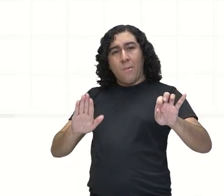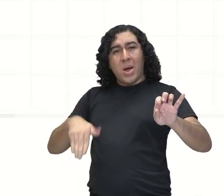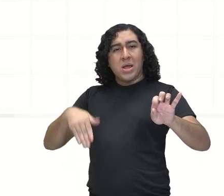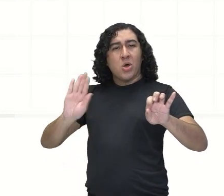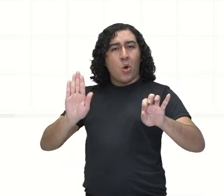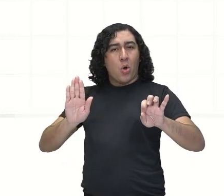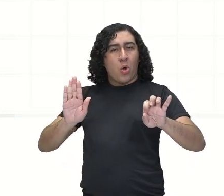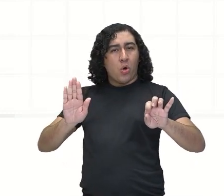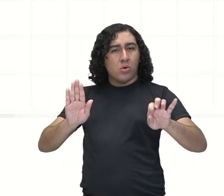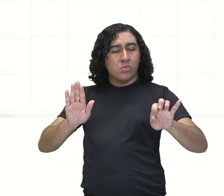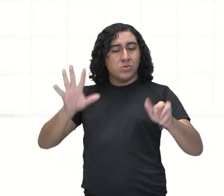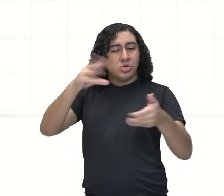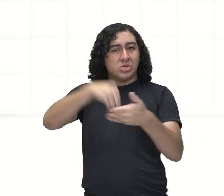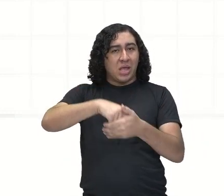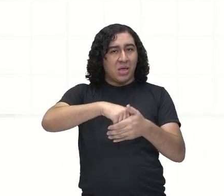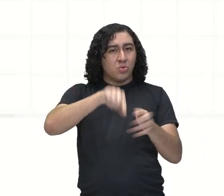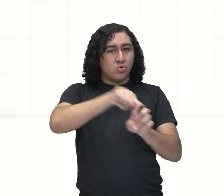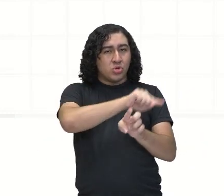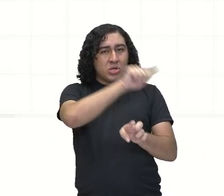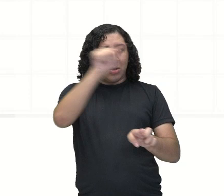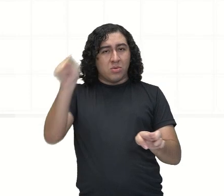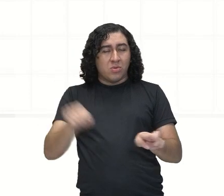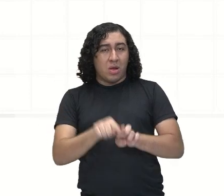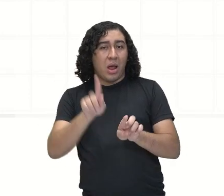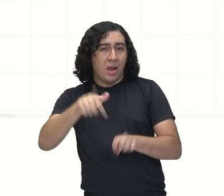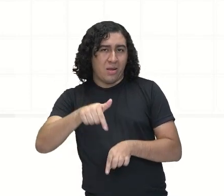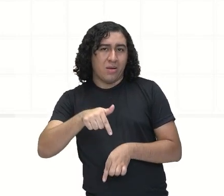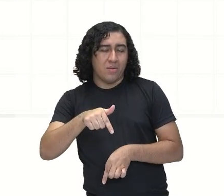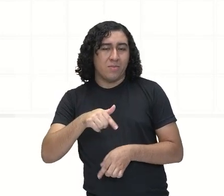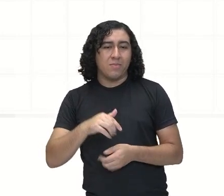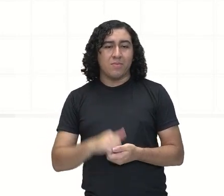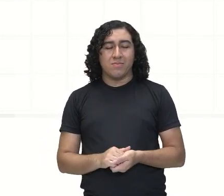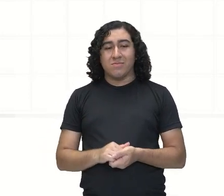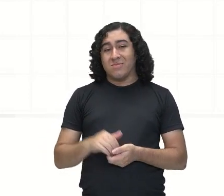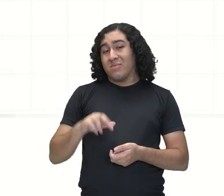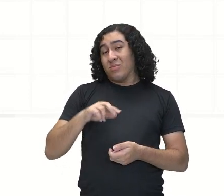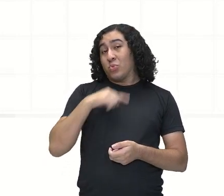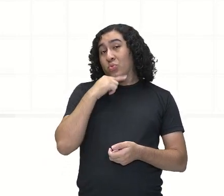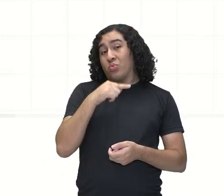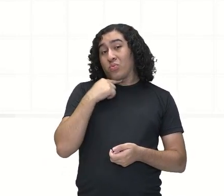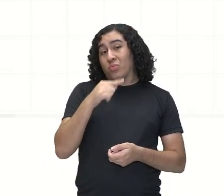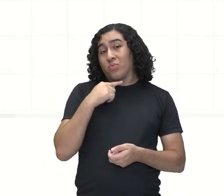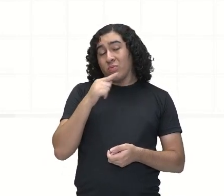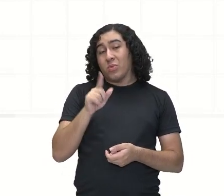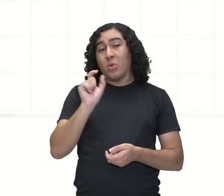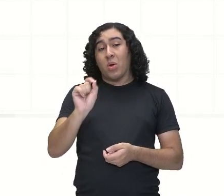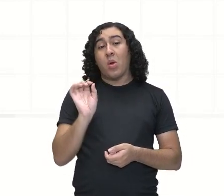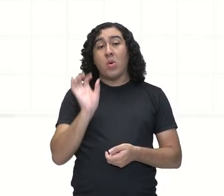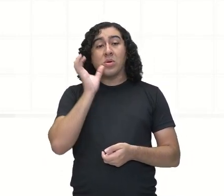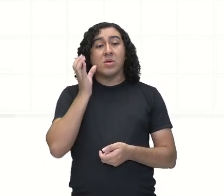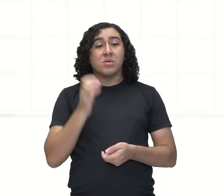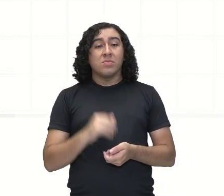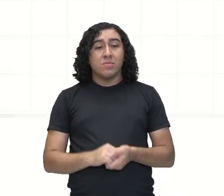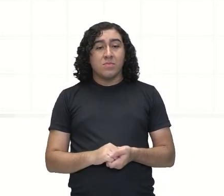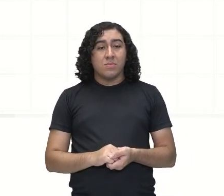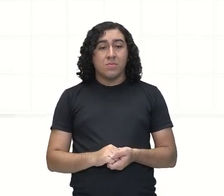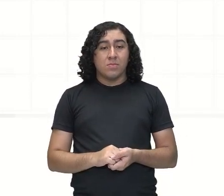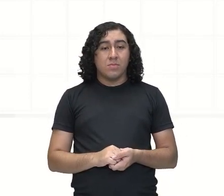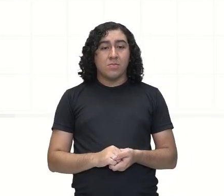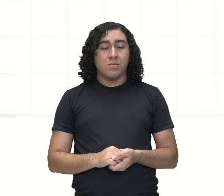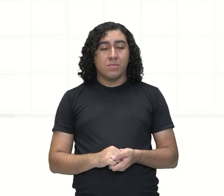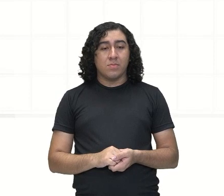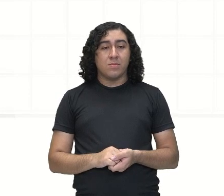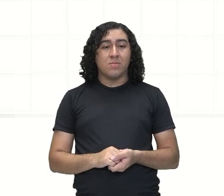é... Interno do nosso círculo aqui, né? Um segmento aqui, ó. Não. Ó, o que está acontecendo? Estou passando um...